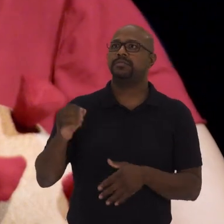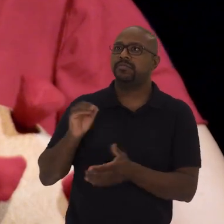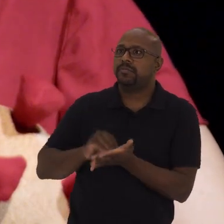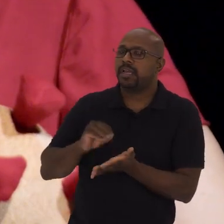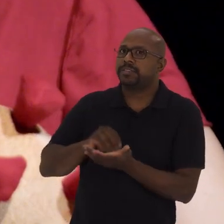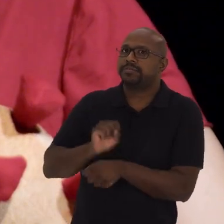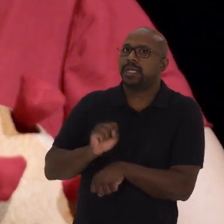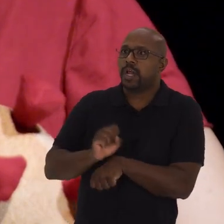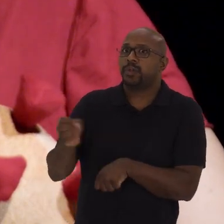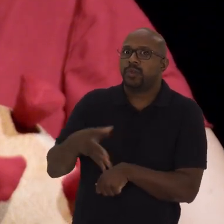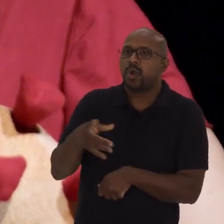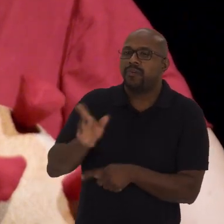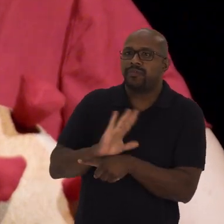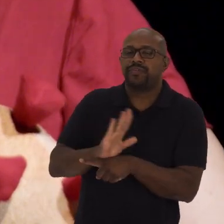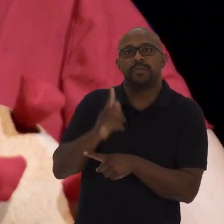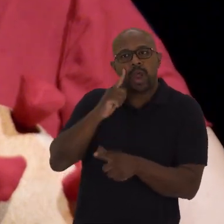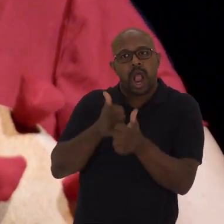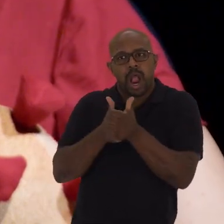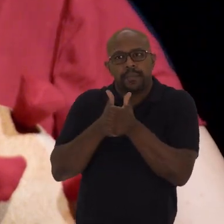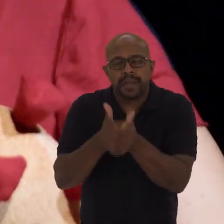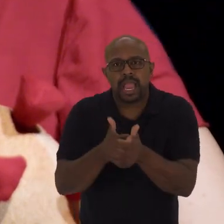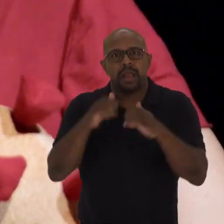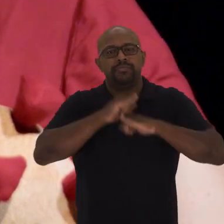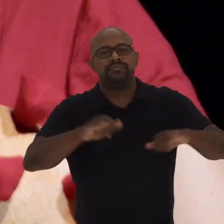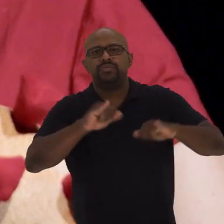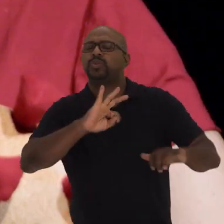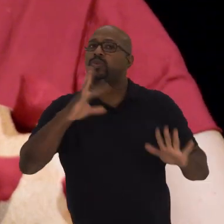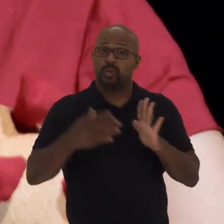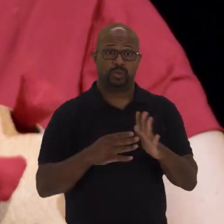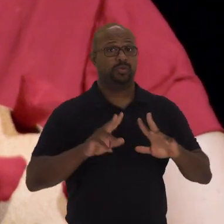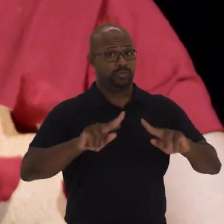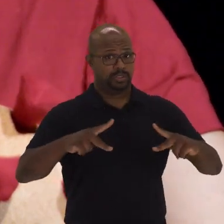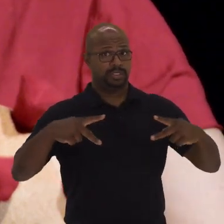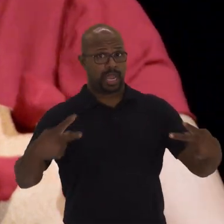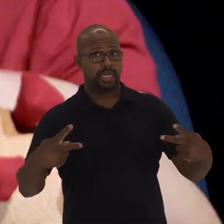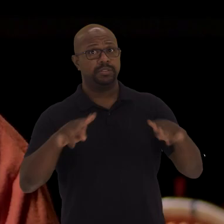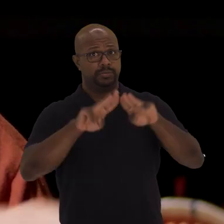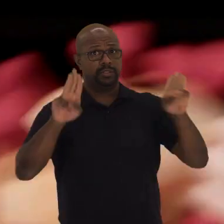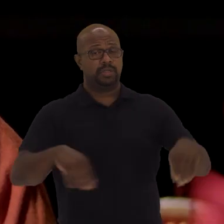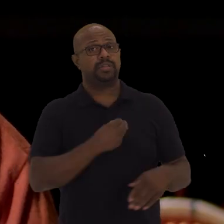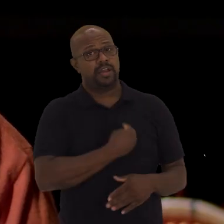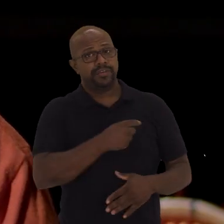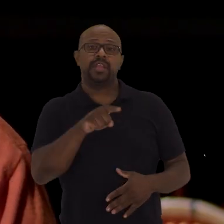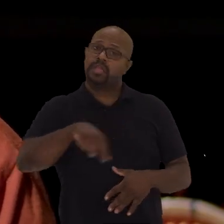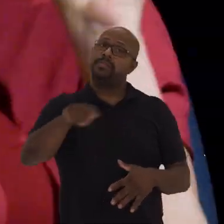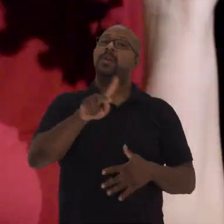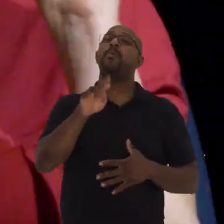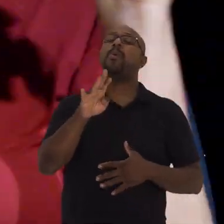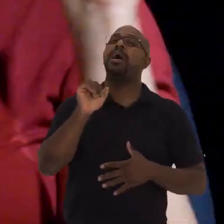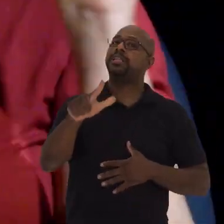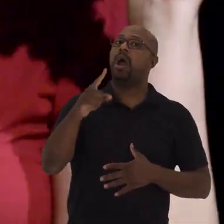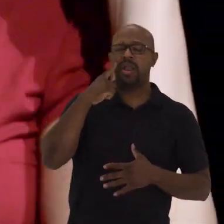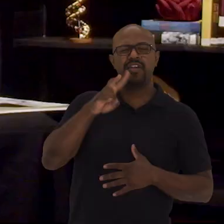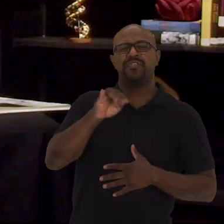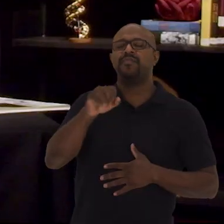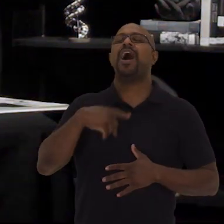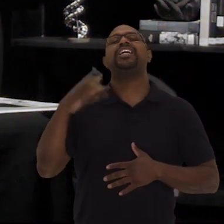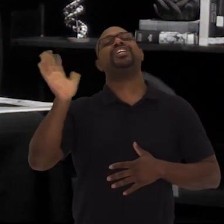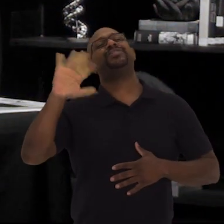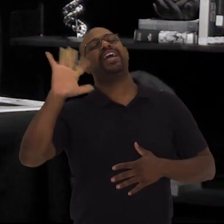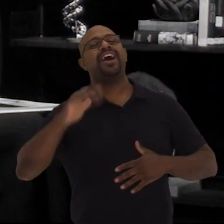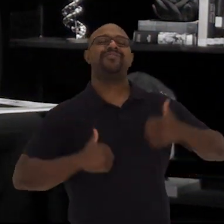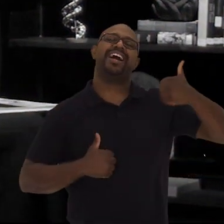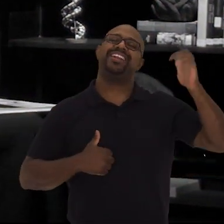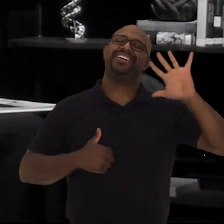vem Vocês podem acompanhar as novidades No site do Museu da Vida E no portal em vivo Até mais pessoal Tchau, valeu Tereza